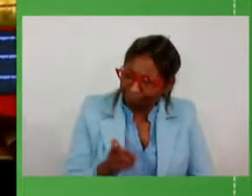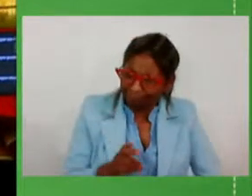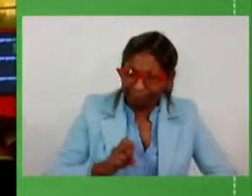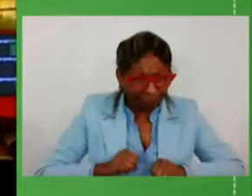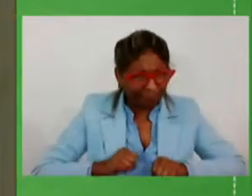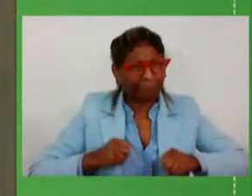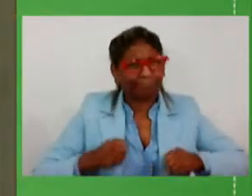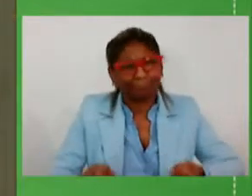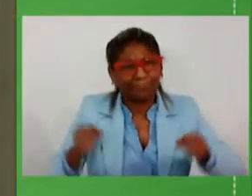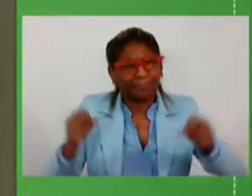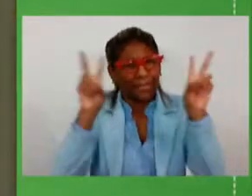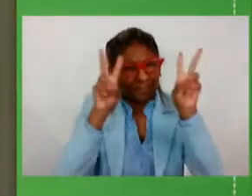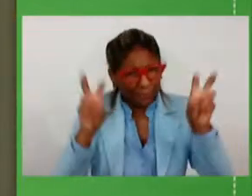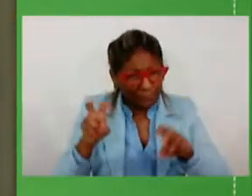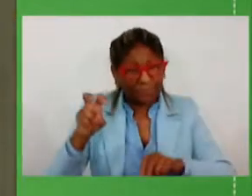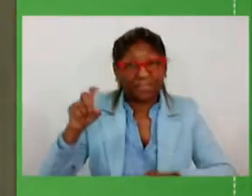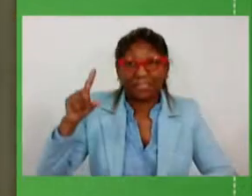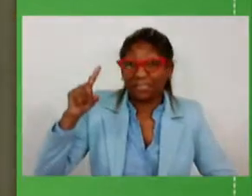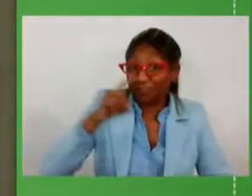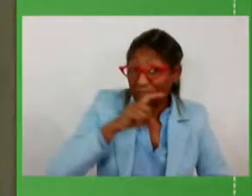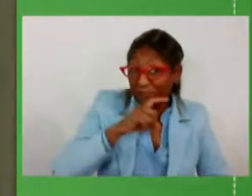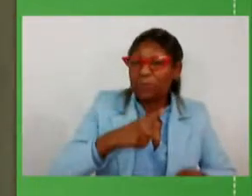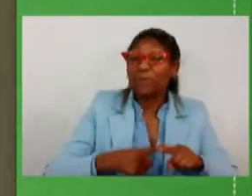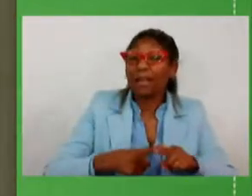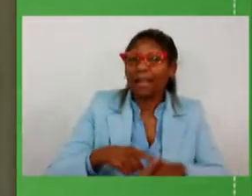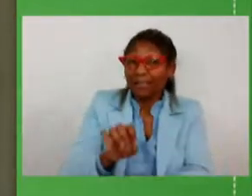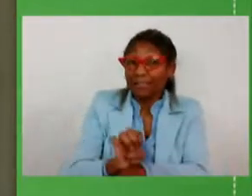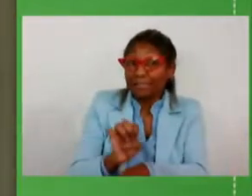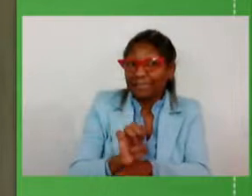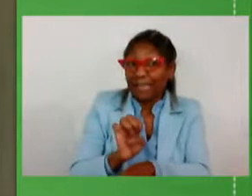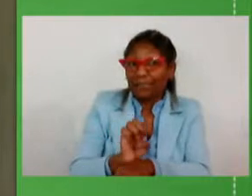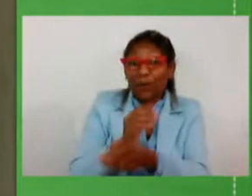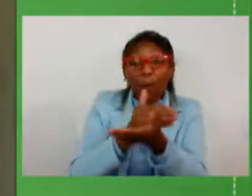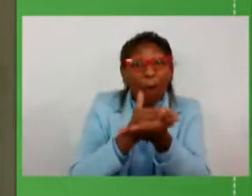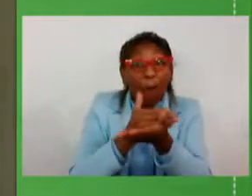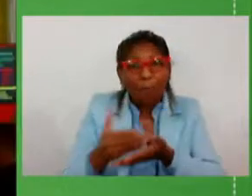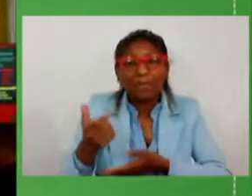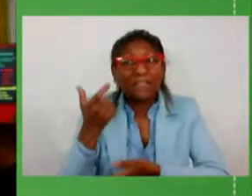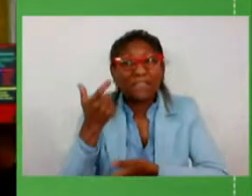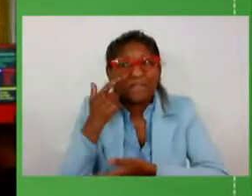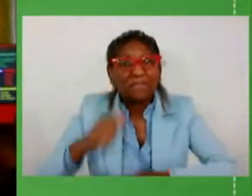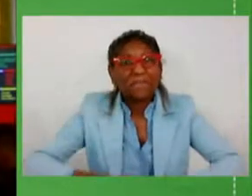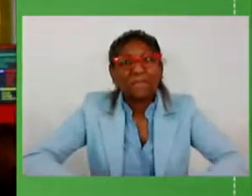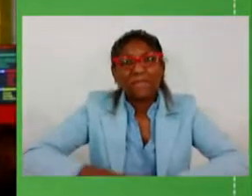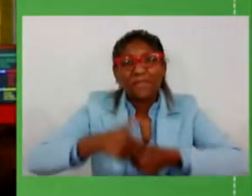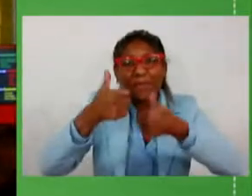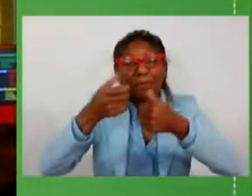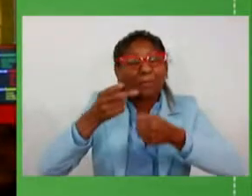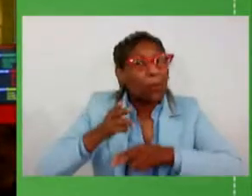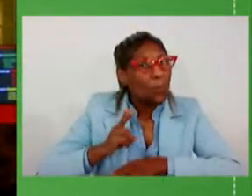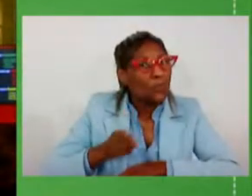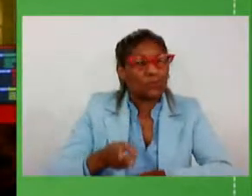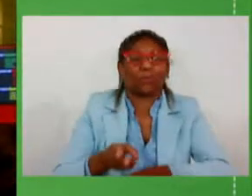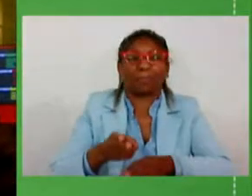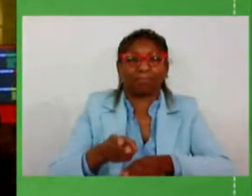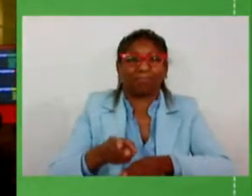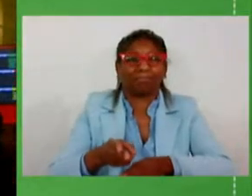temas mais sensíveis porque o estado começa a colher resultados a gente precisa manter esta colheita